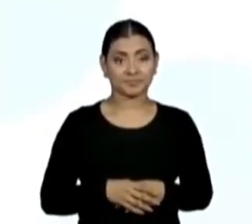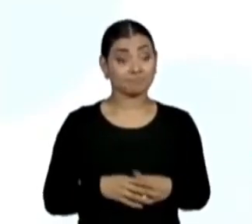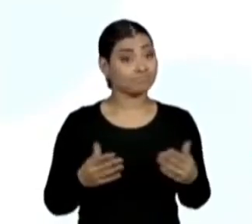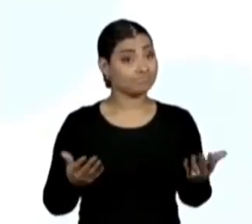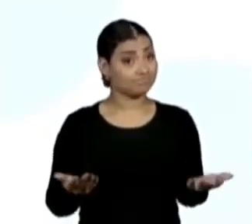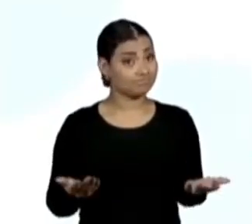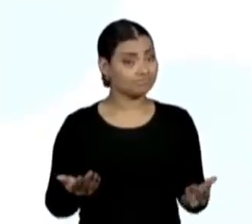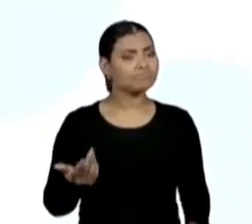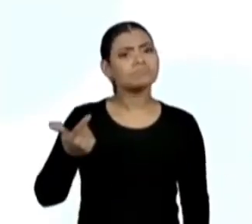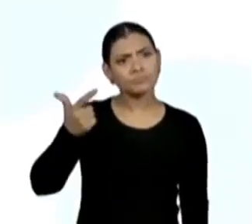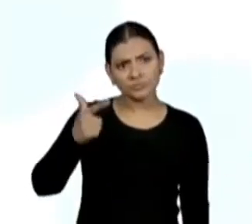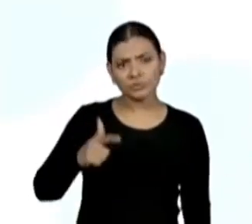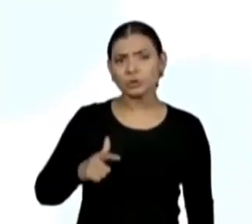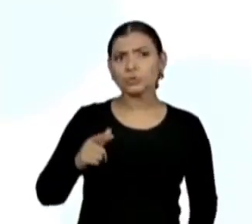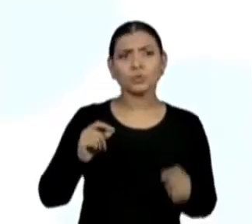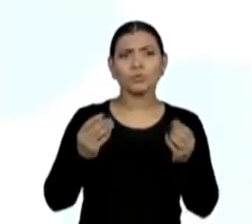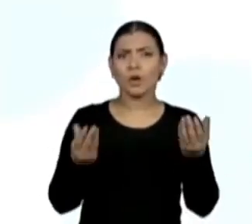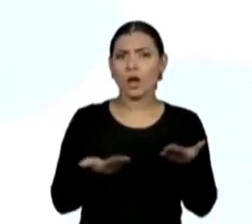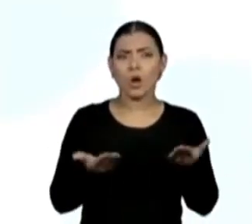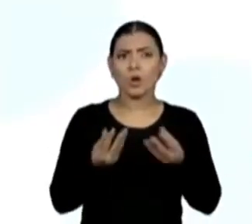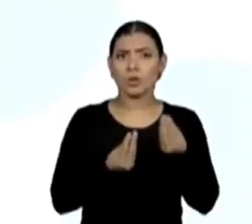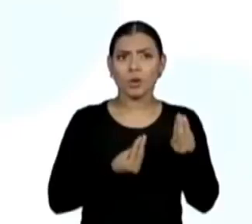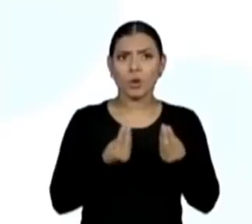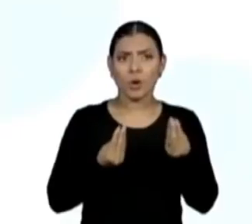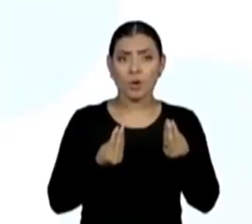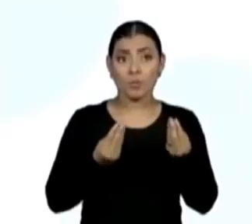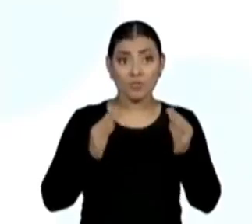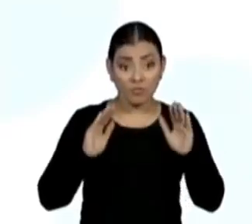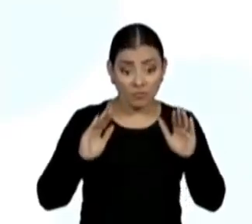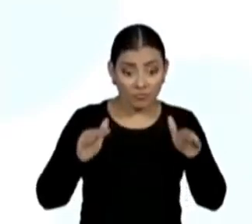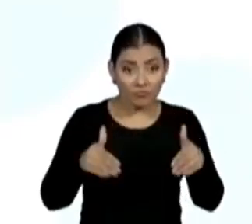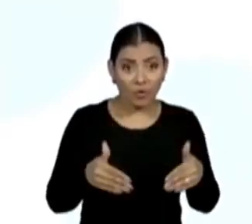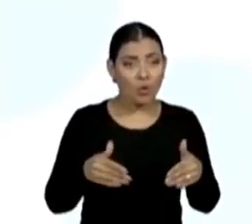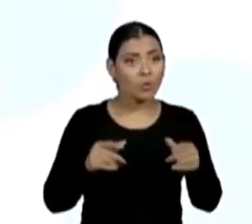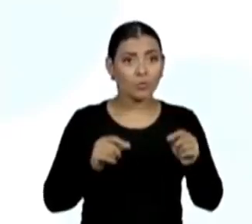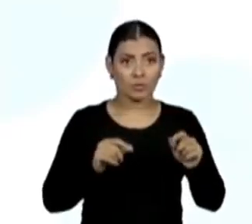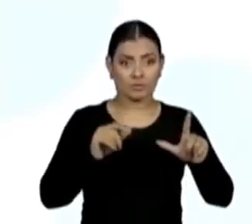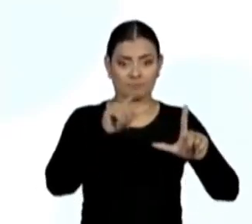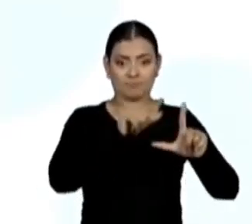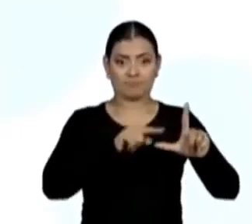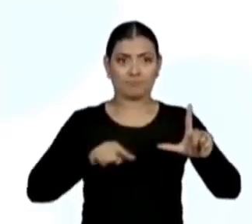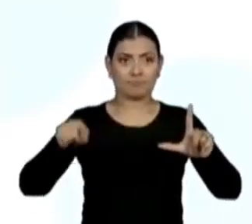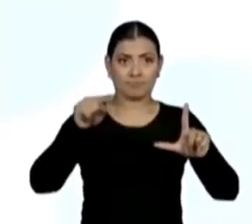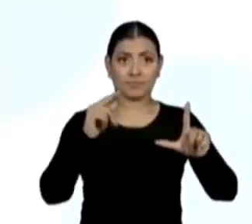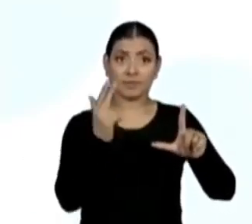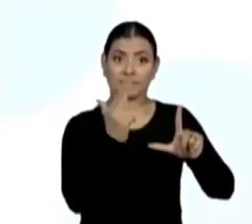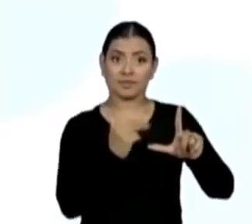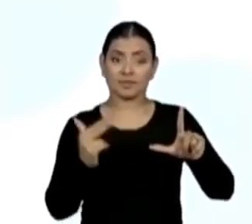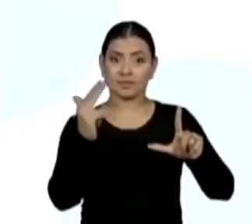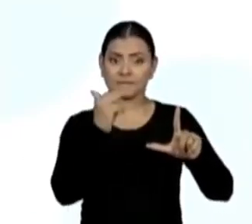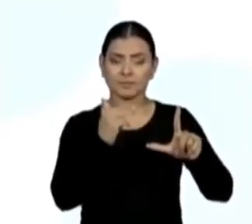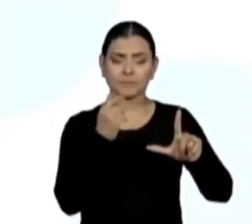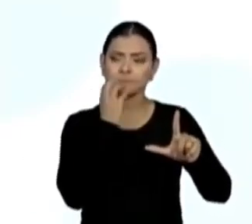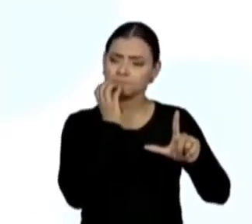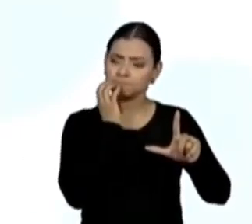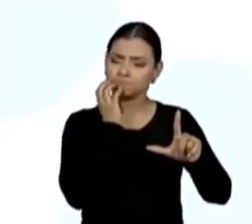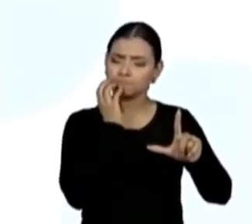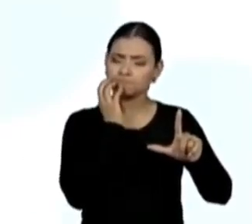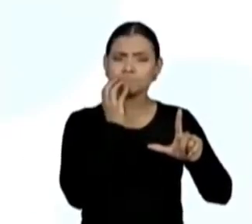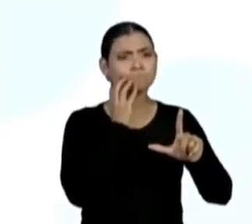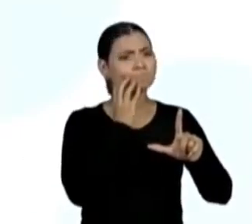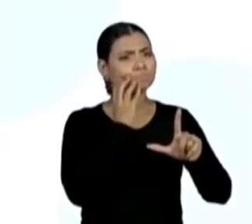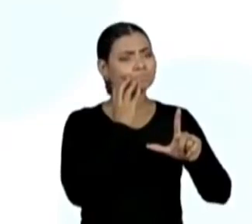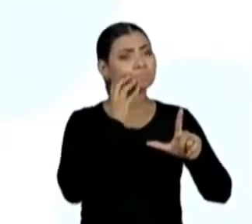Vamos voltar aqui para a parte mais central da nossa malha quadriculada. eu preciso colocar em algum ponto